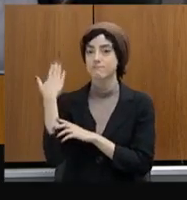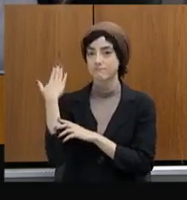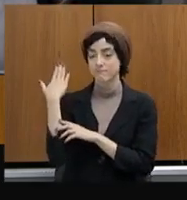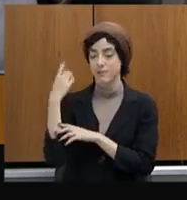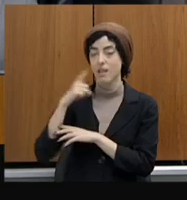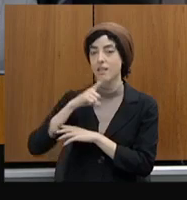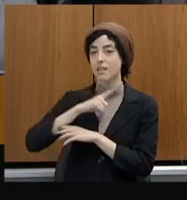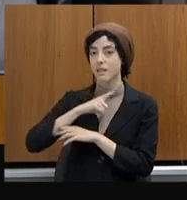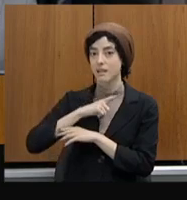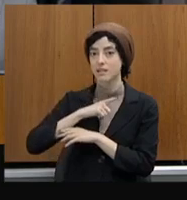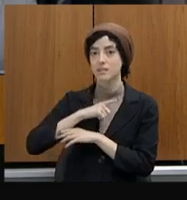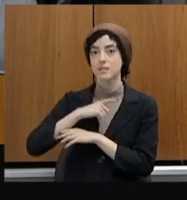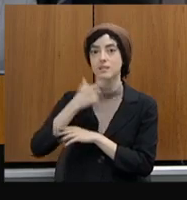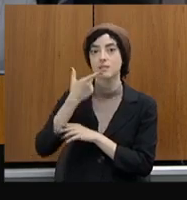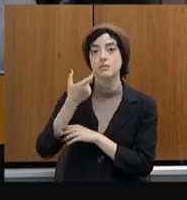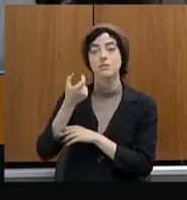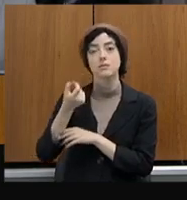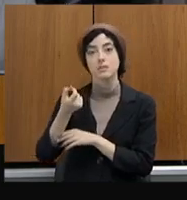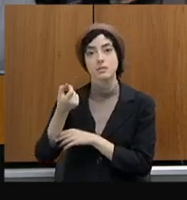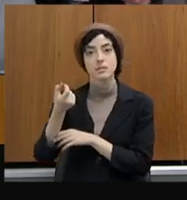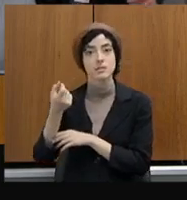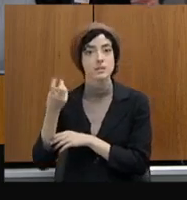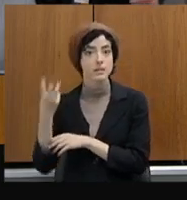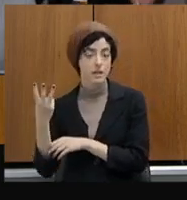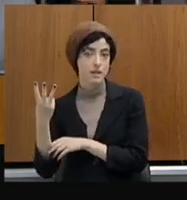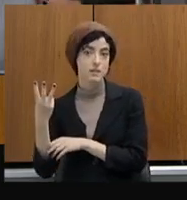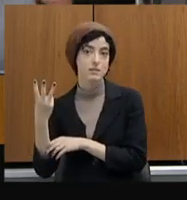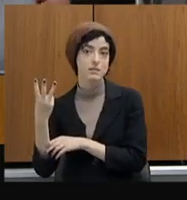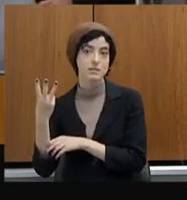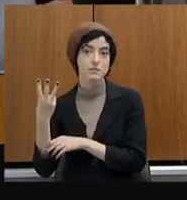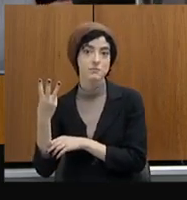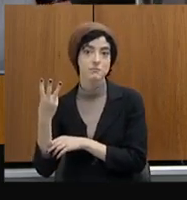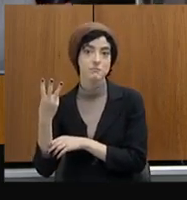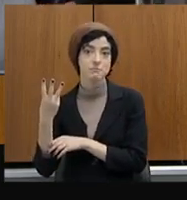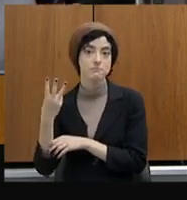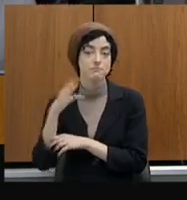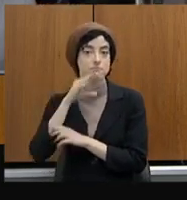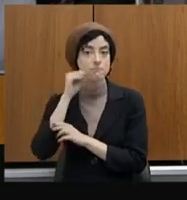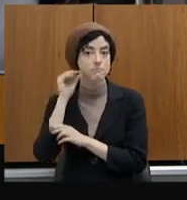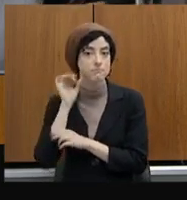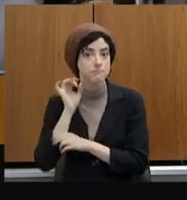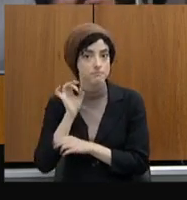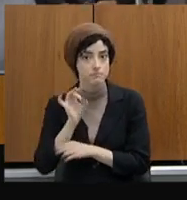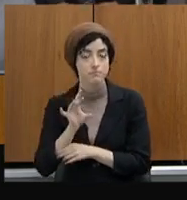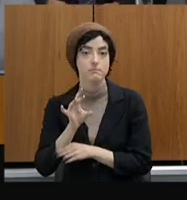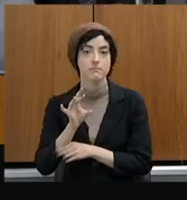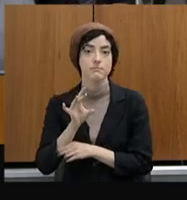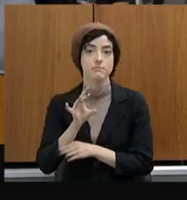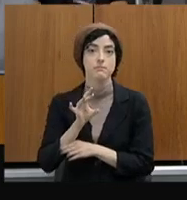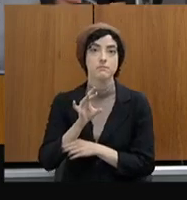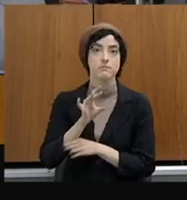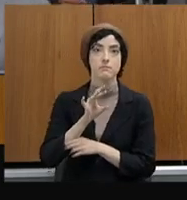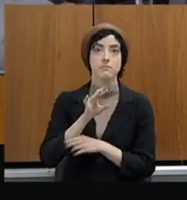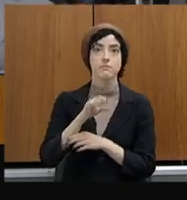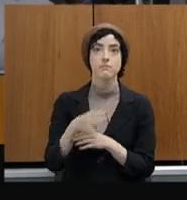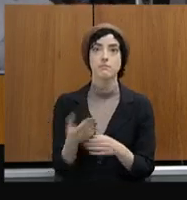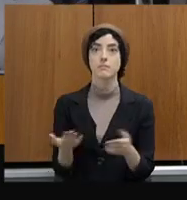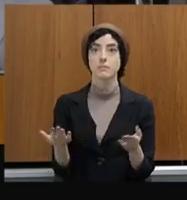Nesse momento, nós estamos aí com este novo ingresso, cuja